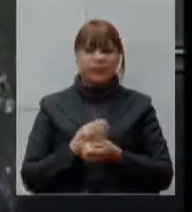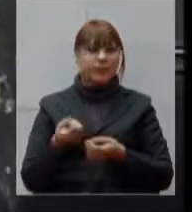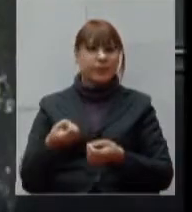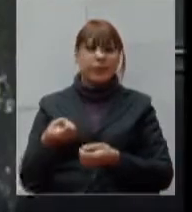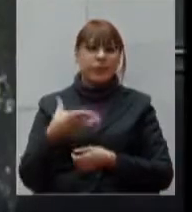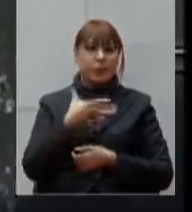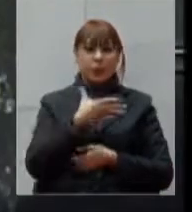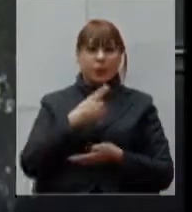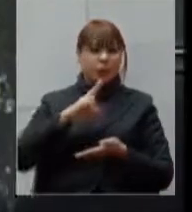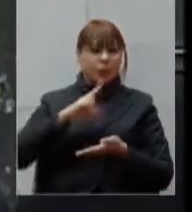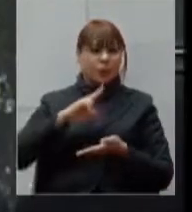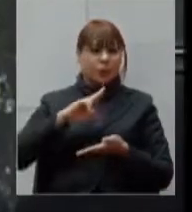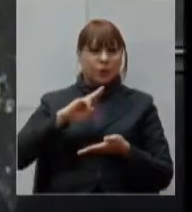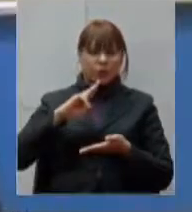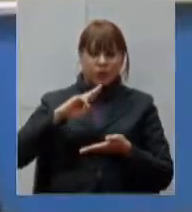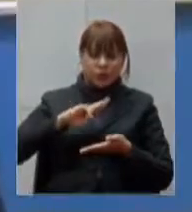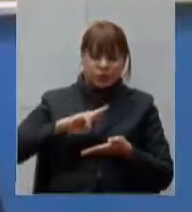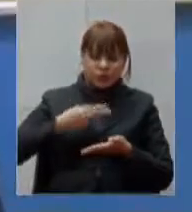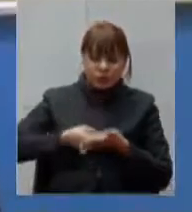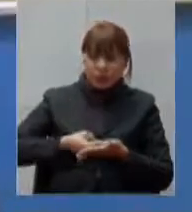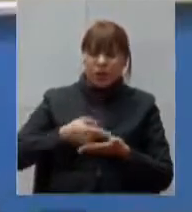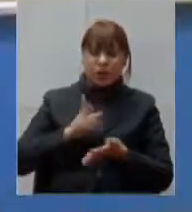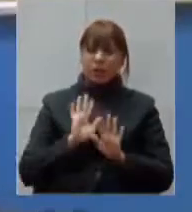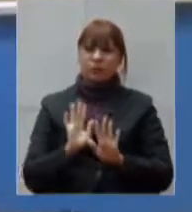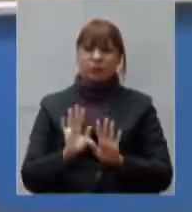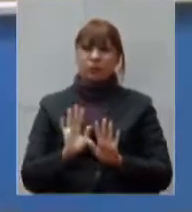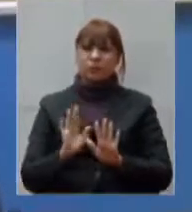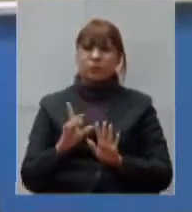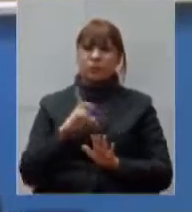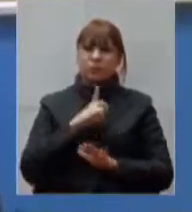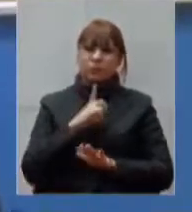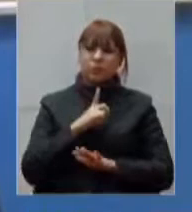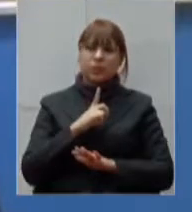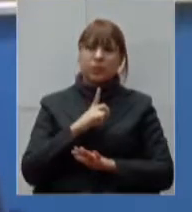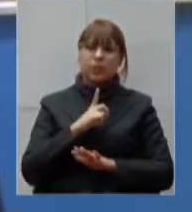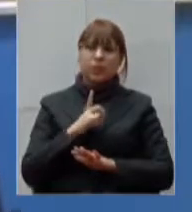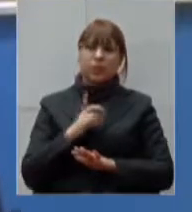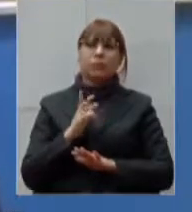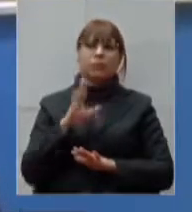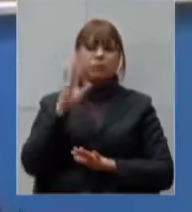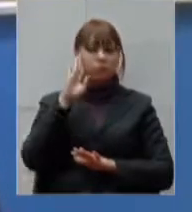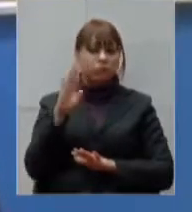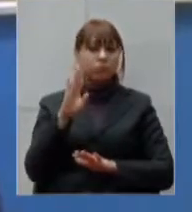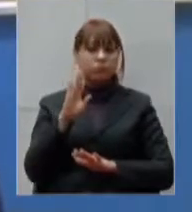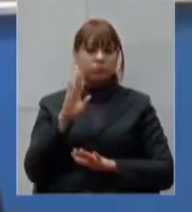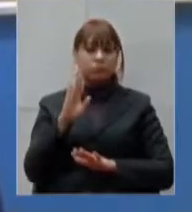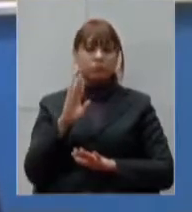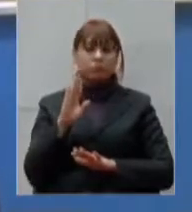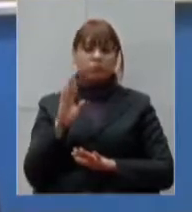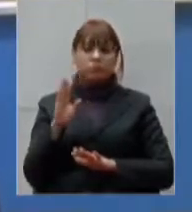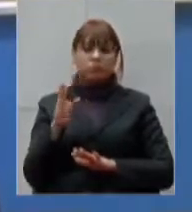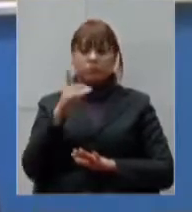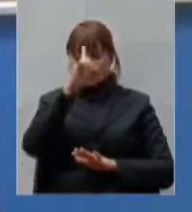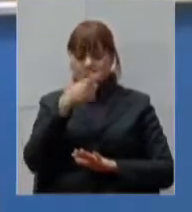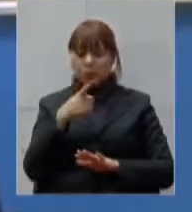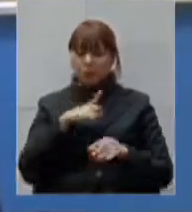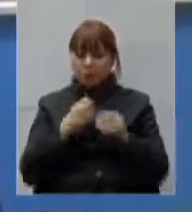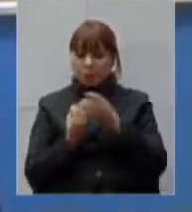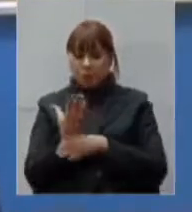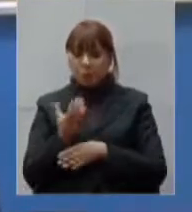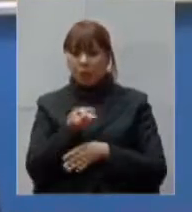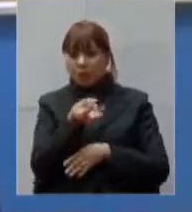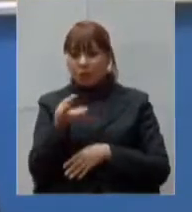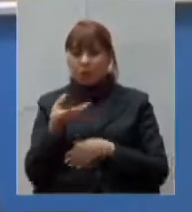leitos existentes para todas as patologias e reservou parte desses leitos para o covid nós temos uma